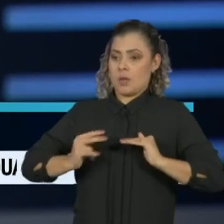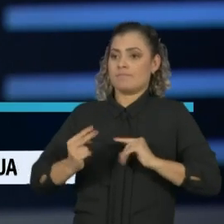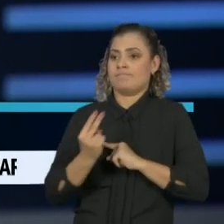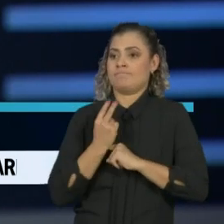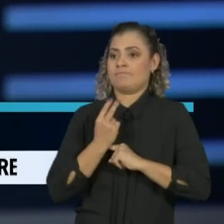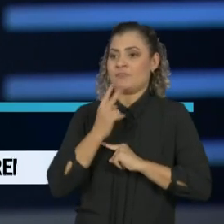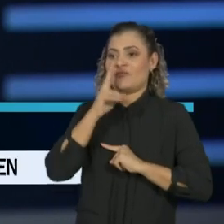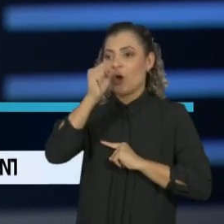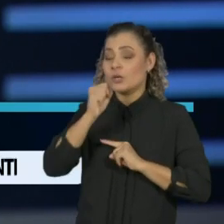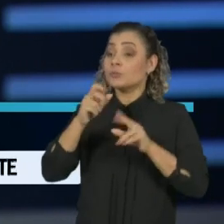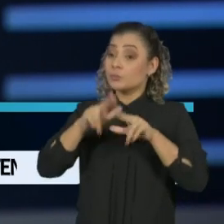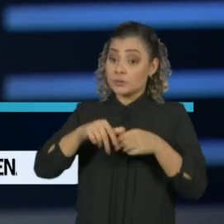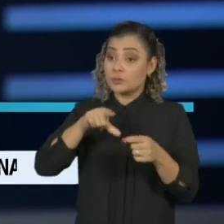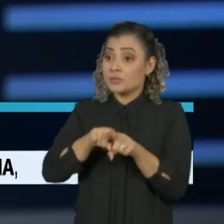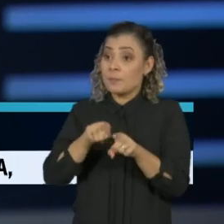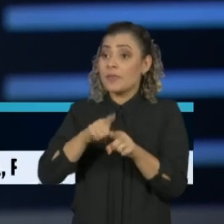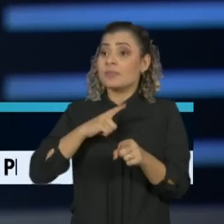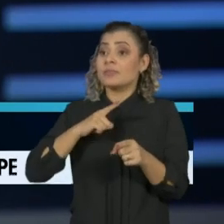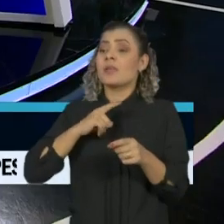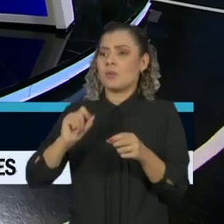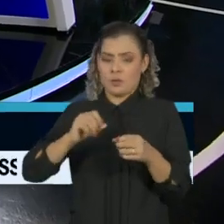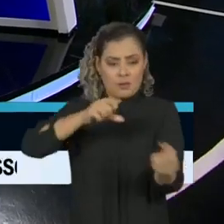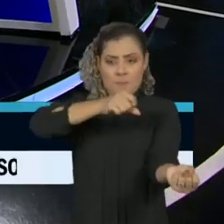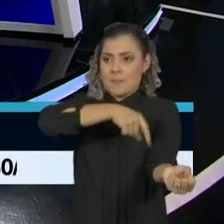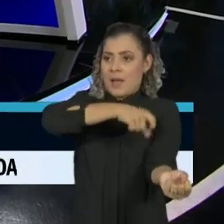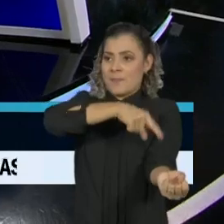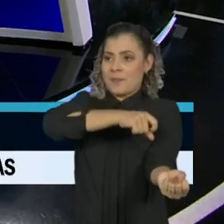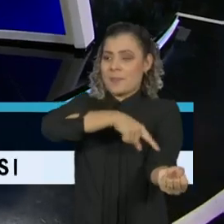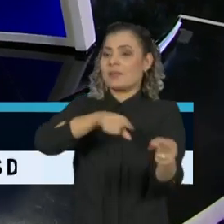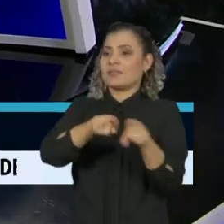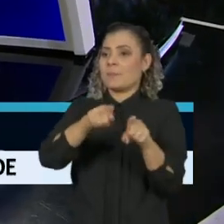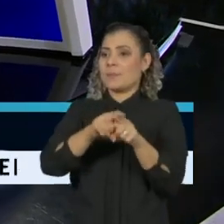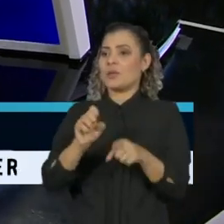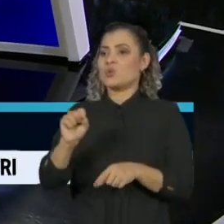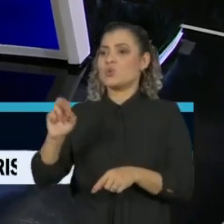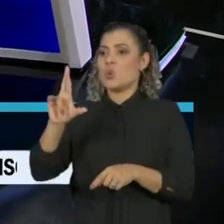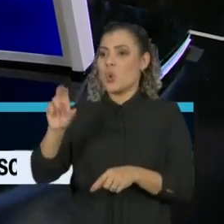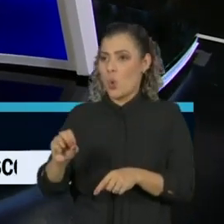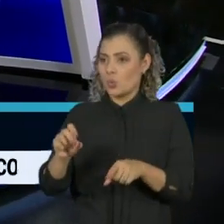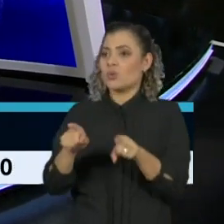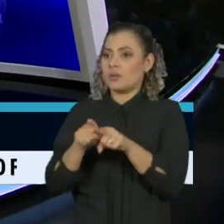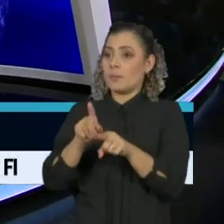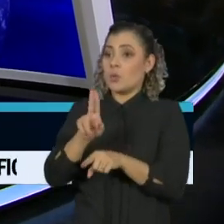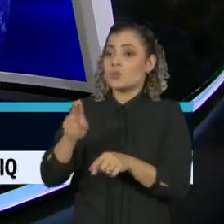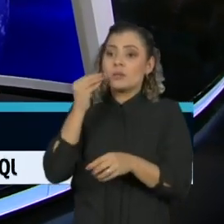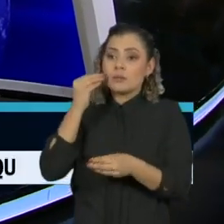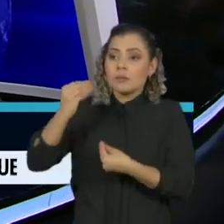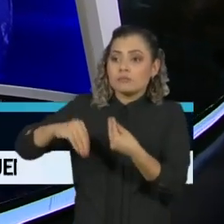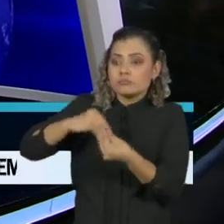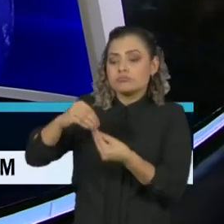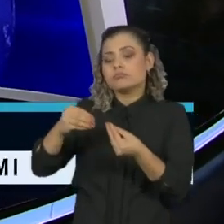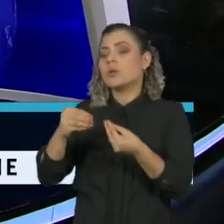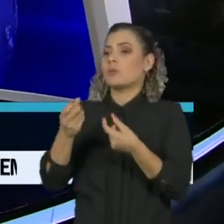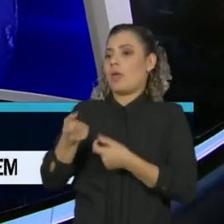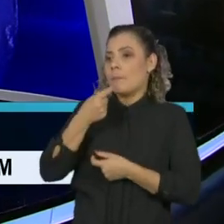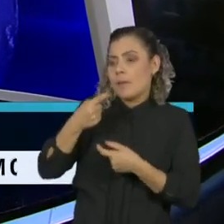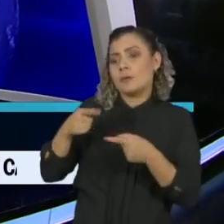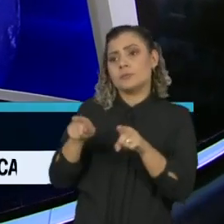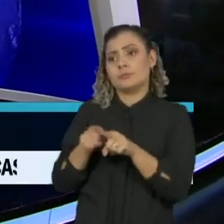os anticorpos que estão no plasma de uma pessoa jovem que tem níveis adequados e tentar, em casos selecionados,